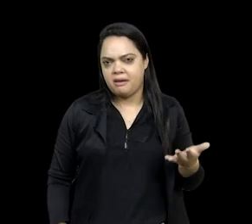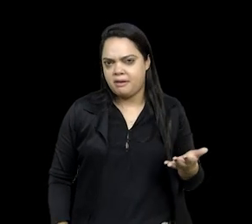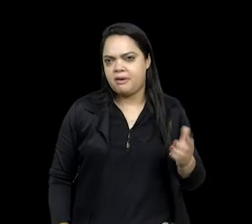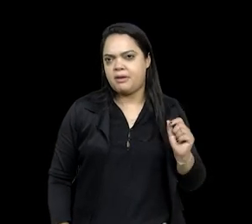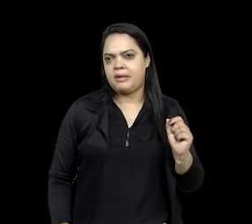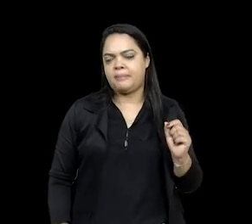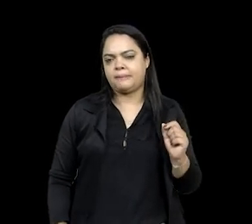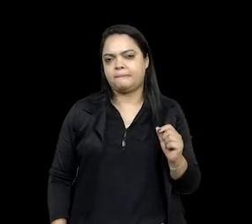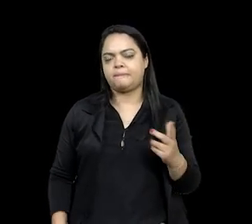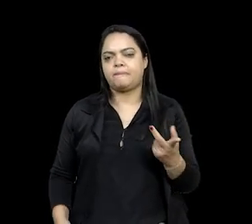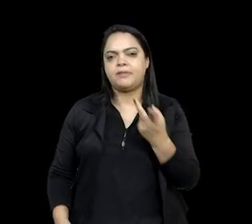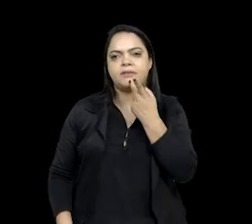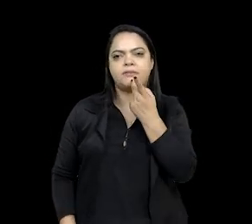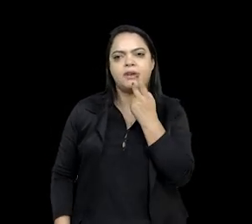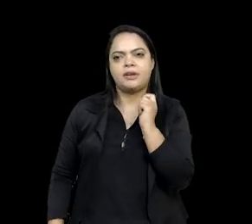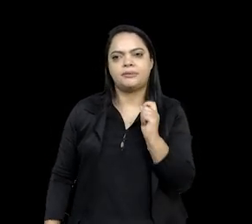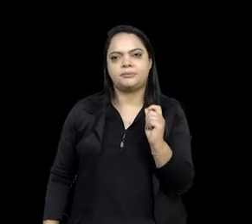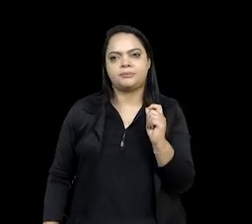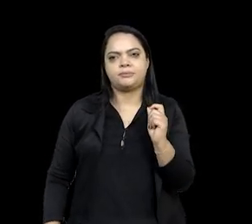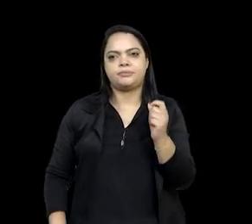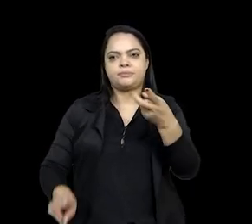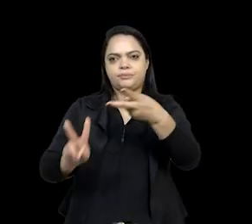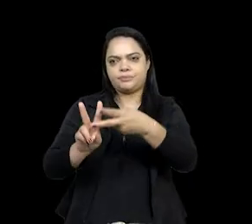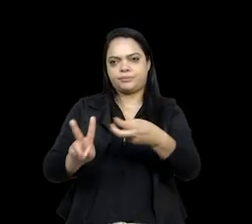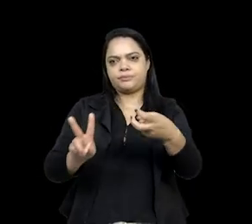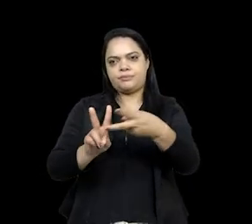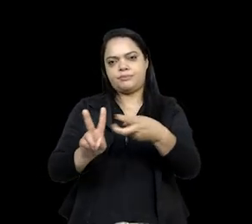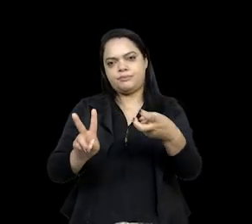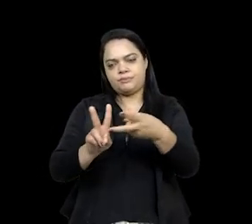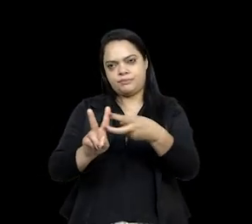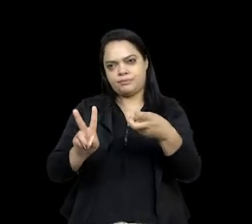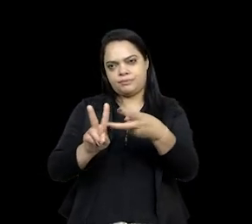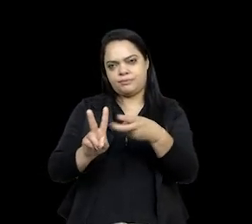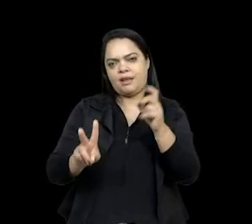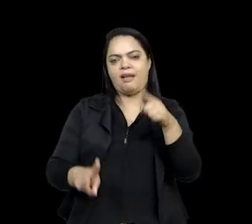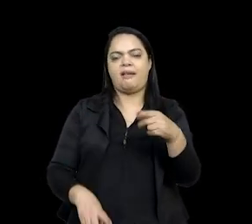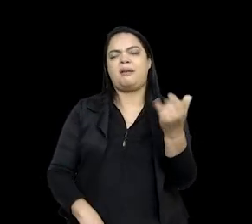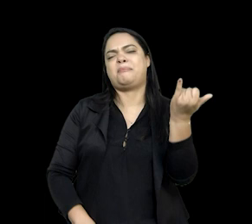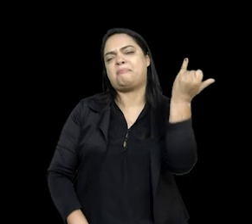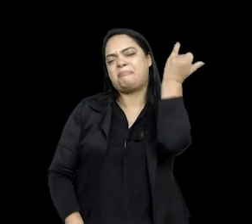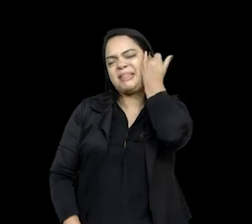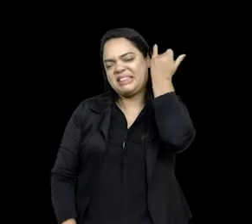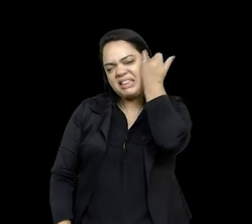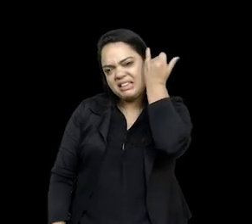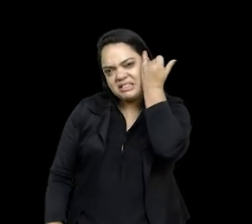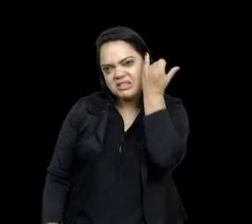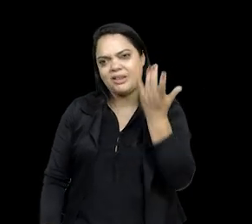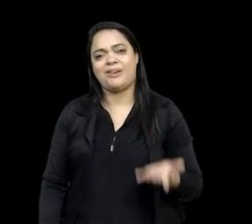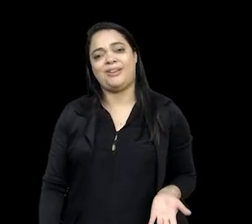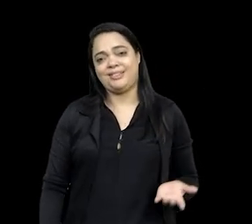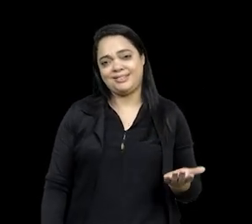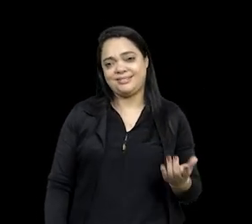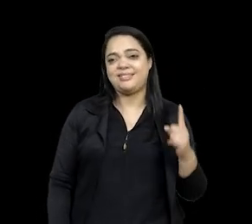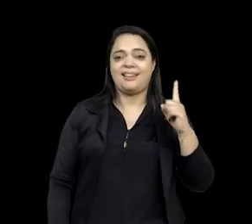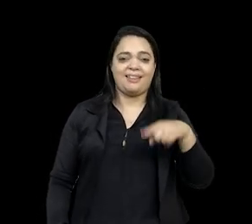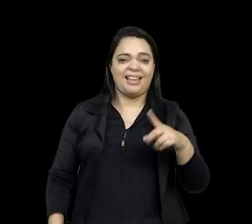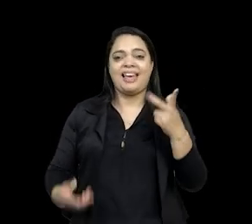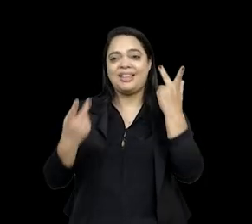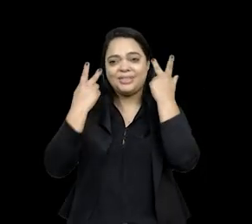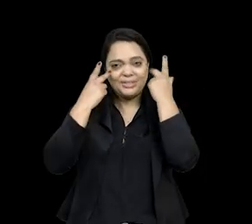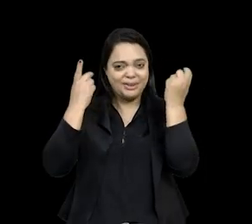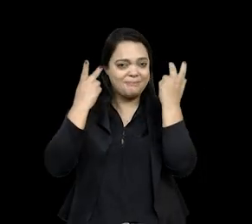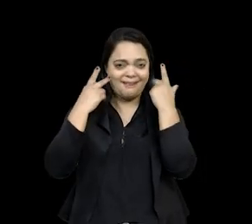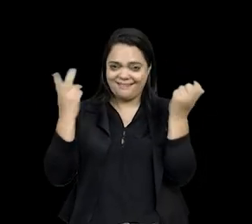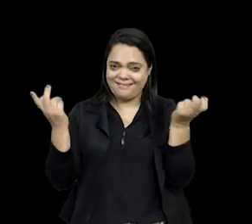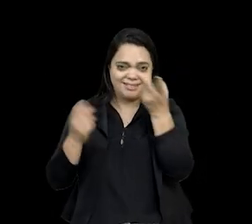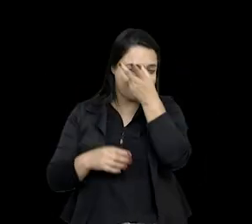governo militar, de que os indígenas, eles são preguiçosos, né? Isso é uma coisa muito comum, um senso comum, inclusive,